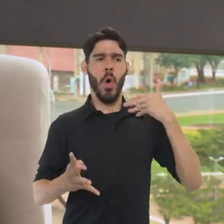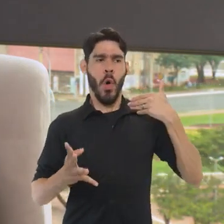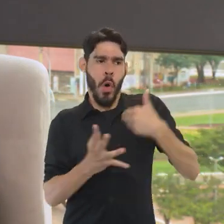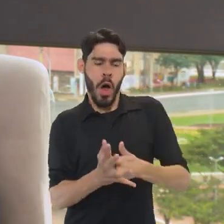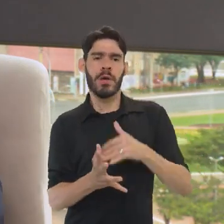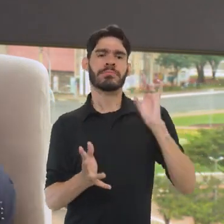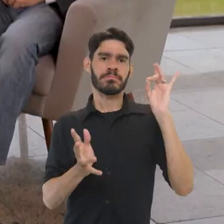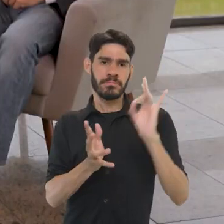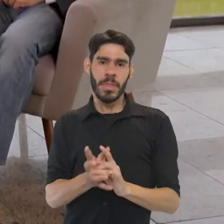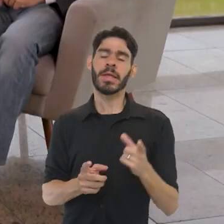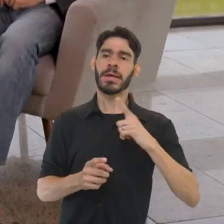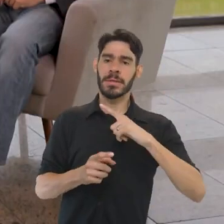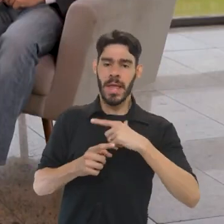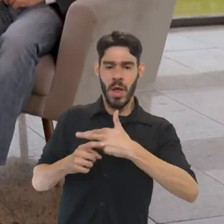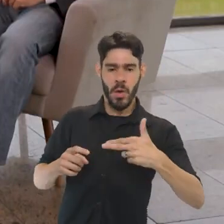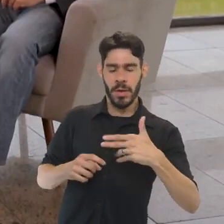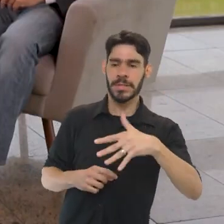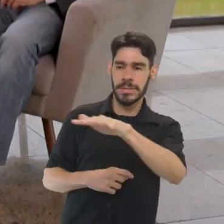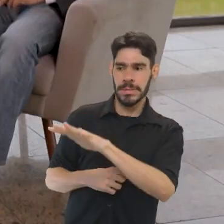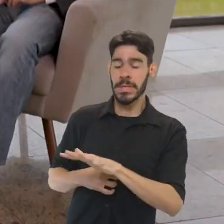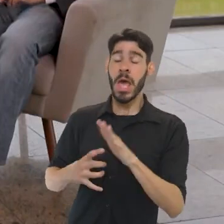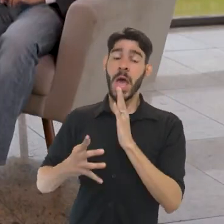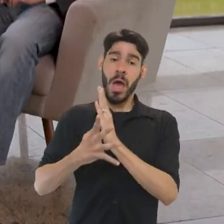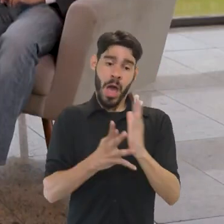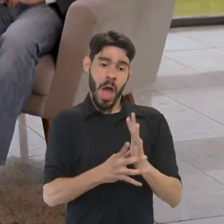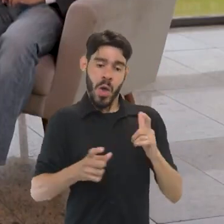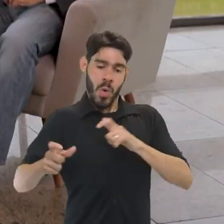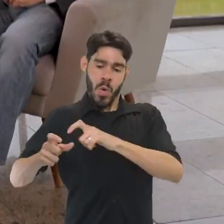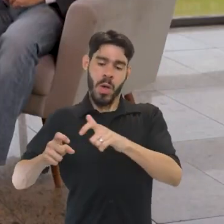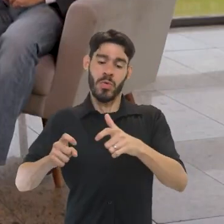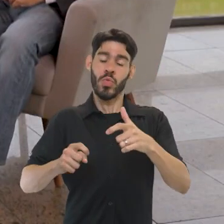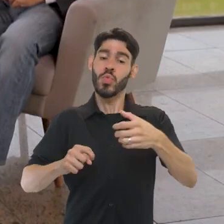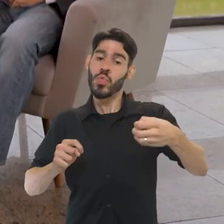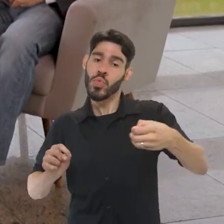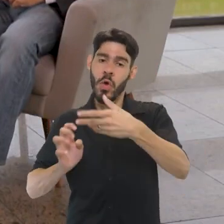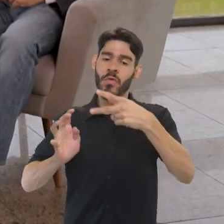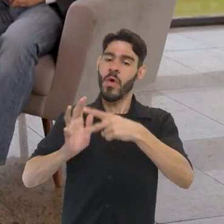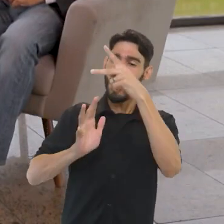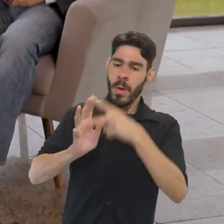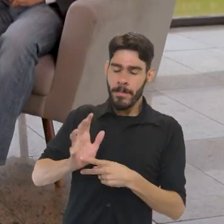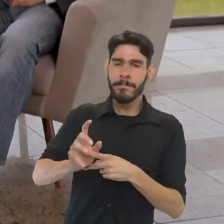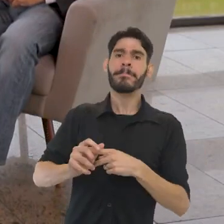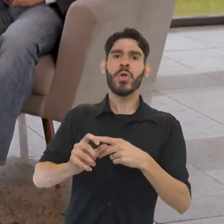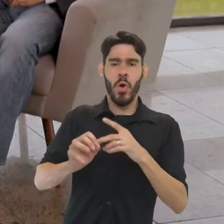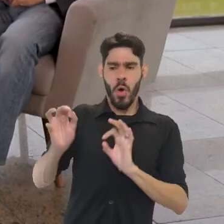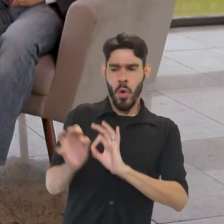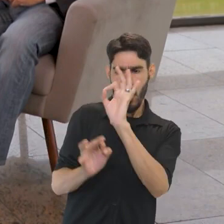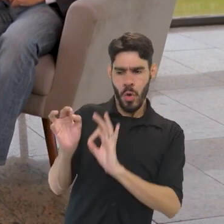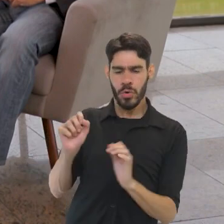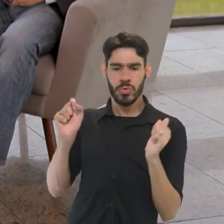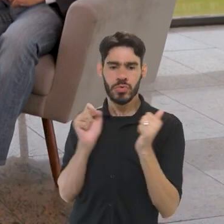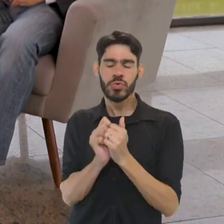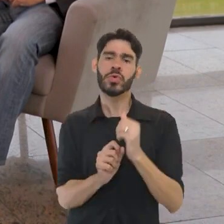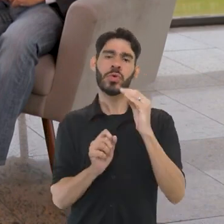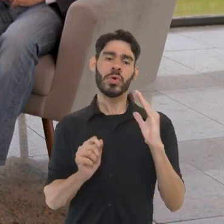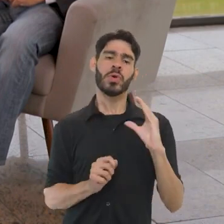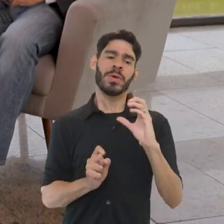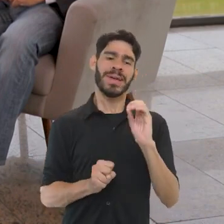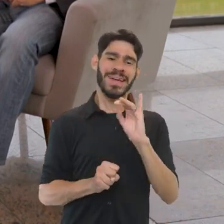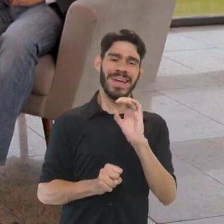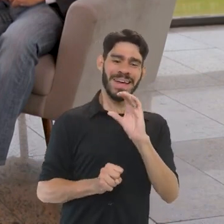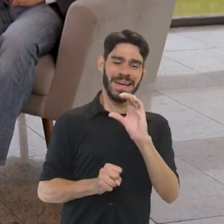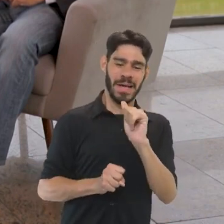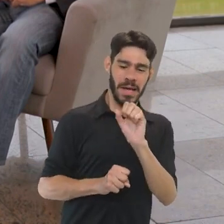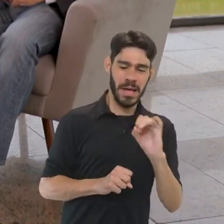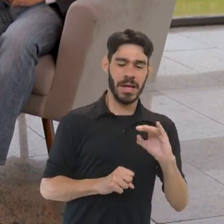que tem a ver com intervenções em determinados territórios. E a gente está já desenhando um novo programa, em parceria com a Casa Civil, para que essas ações